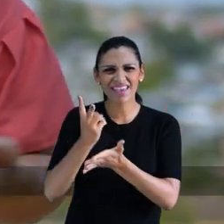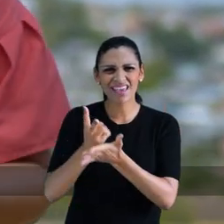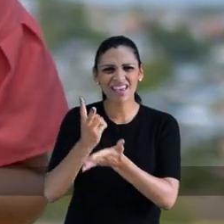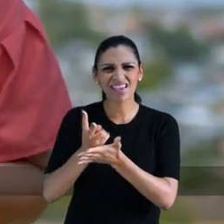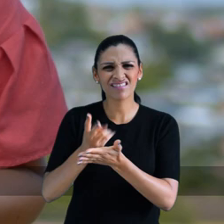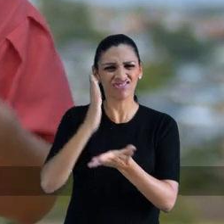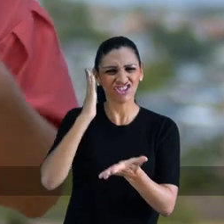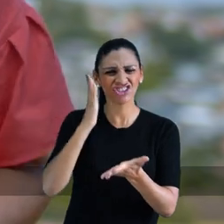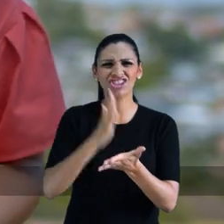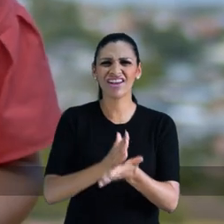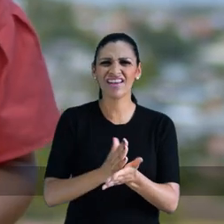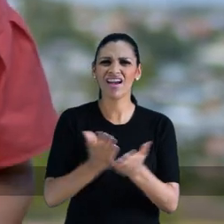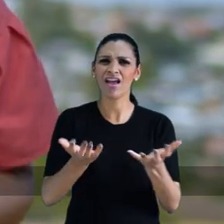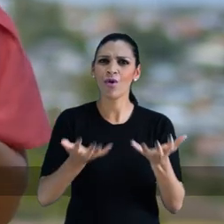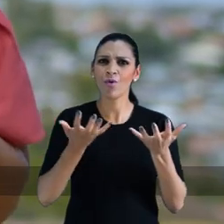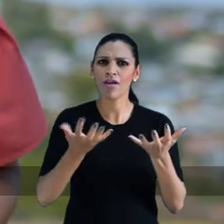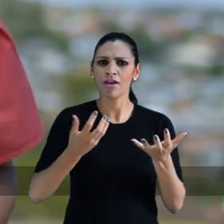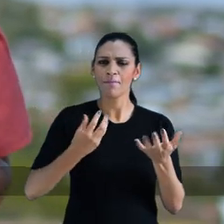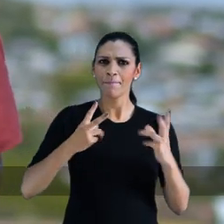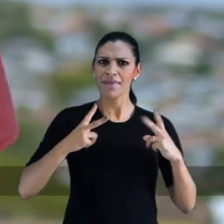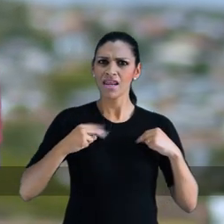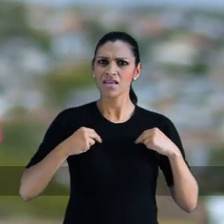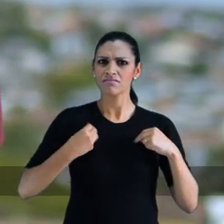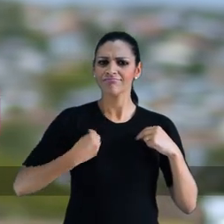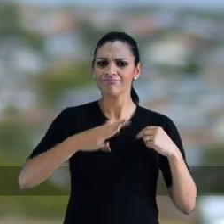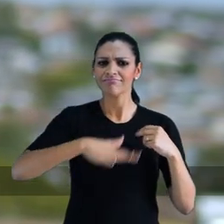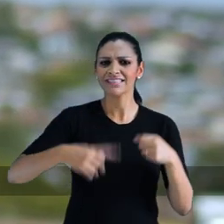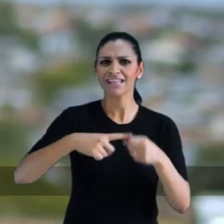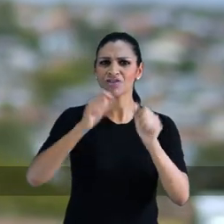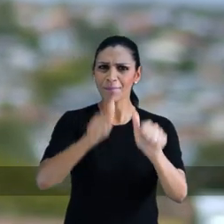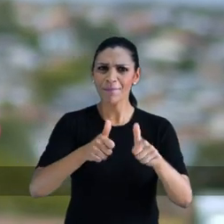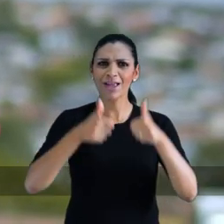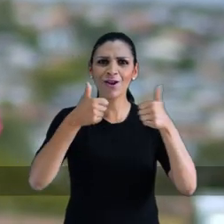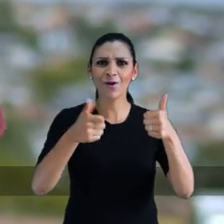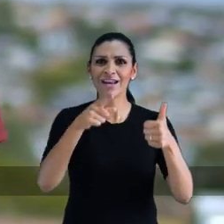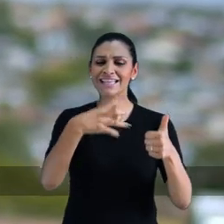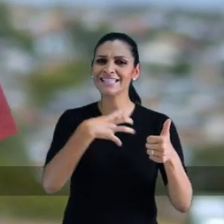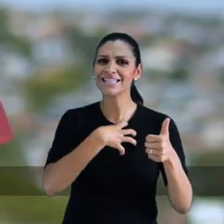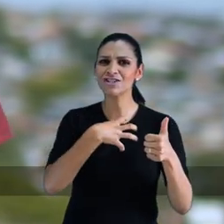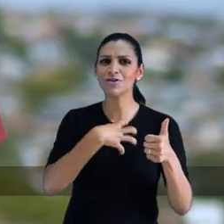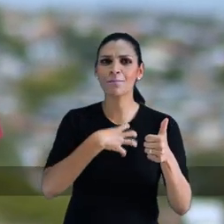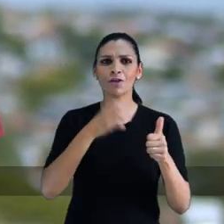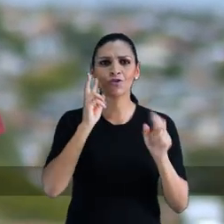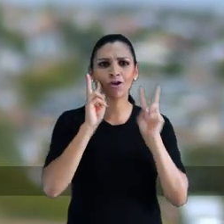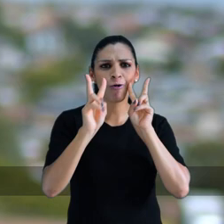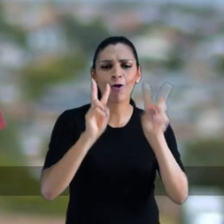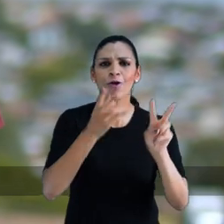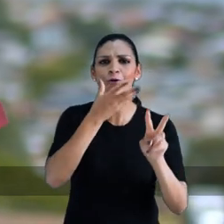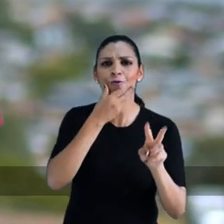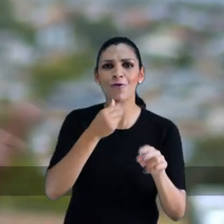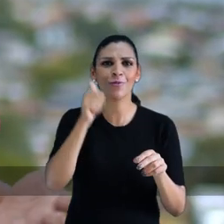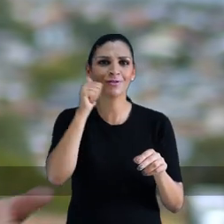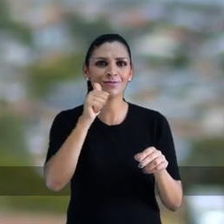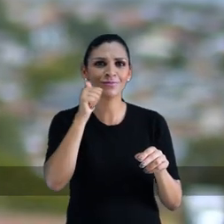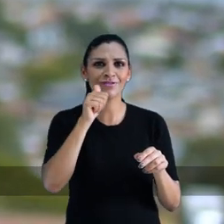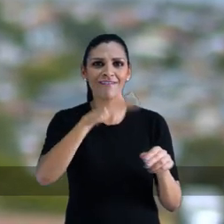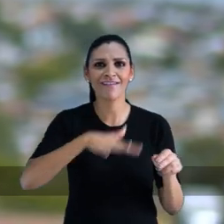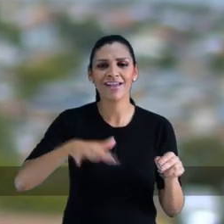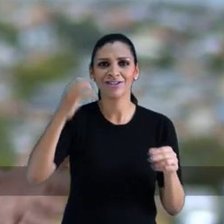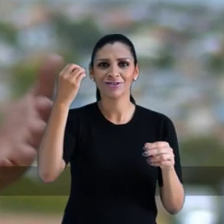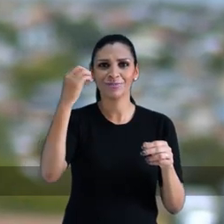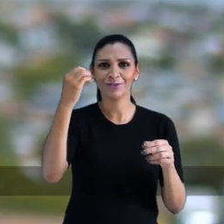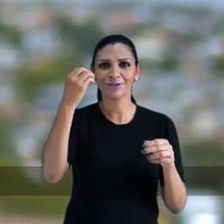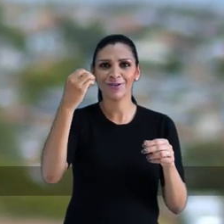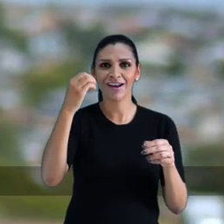mesmice de lado e dizer chega, eu mereço viver em uma cidade melhor. É esse sentimento que eu vejo no olhar dos homens e das